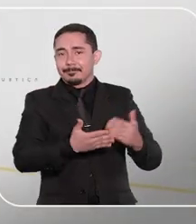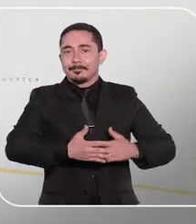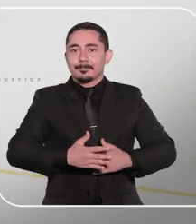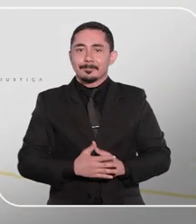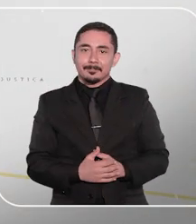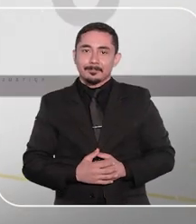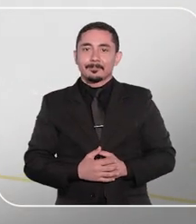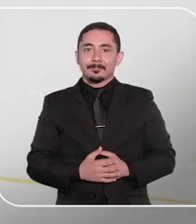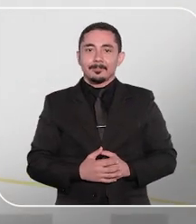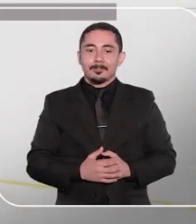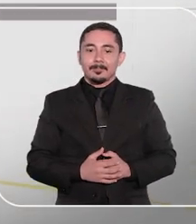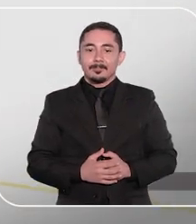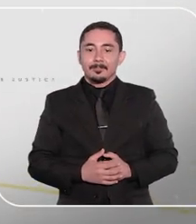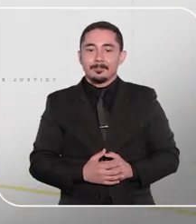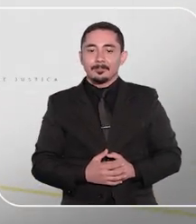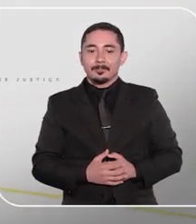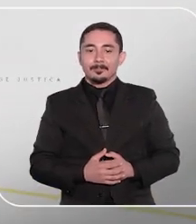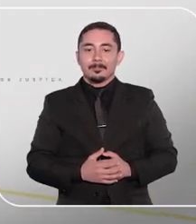quem serve